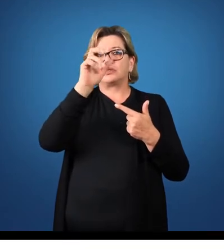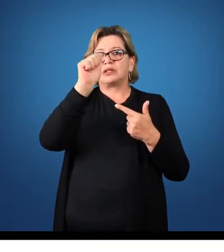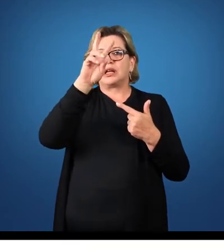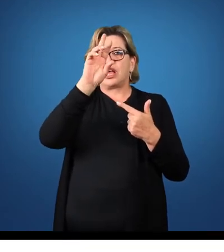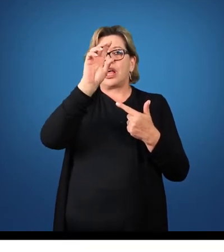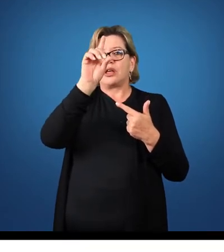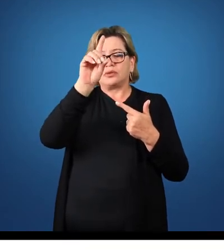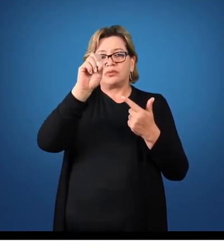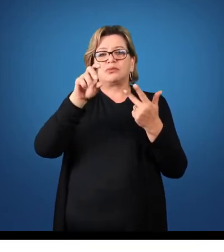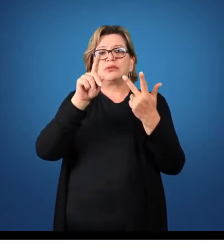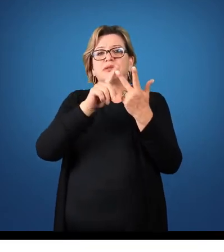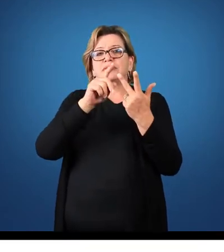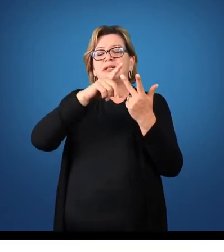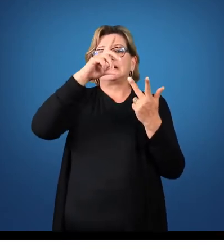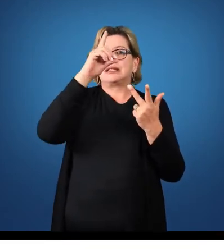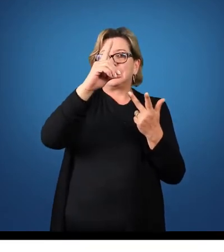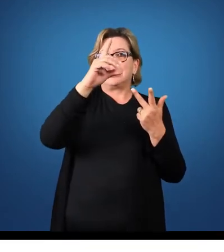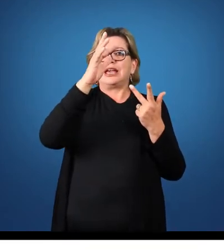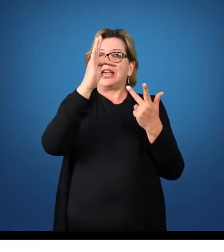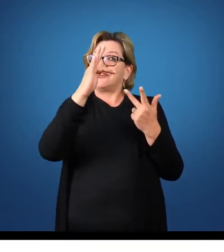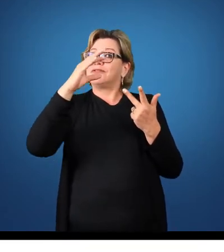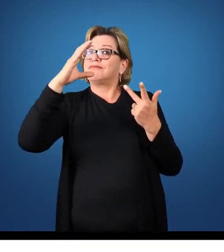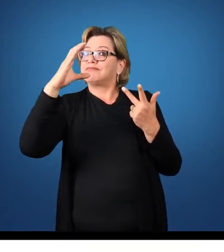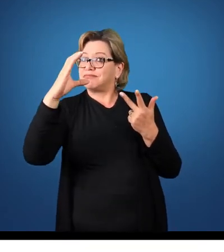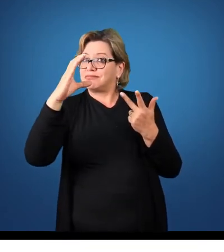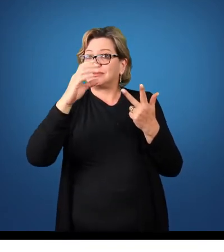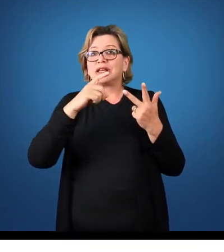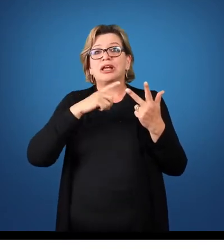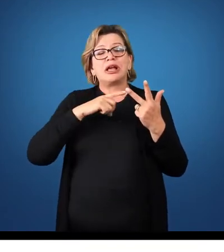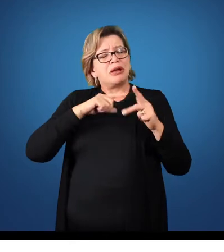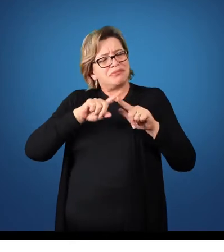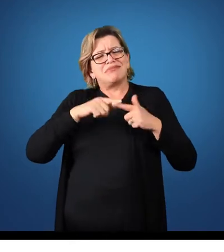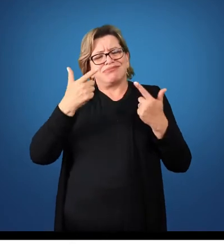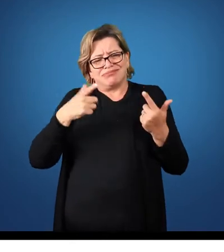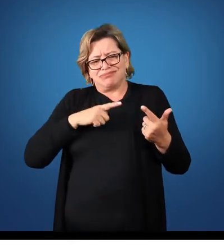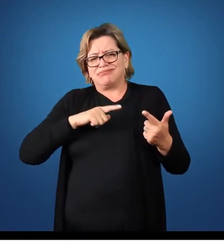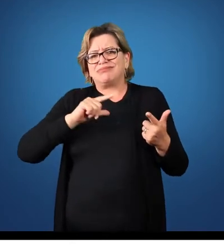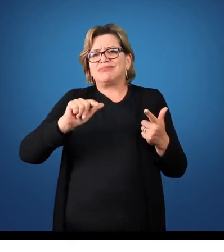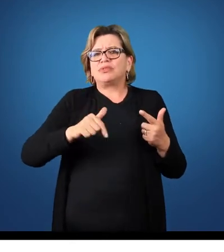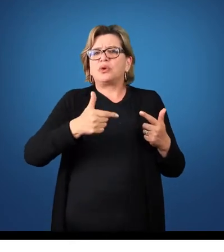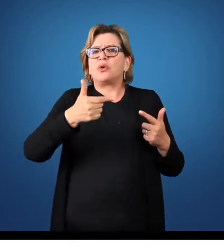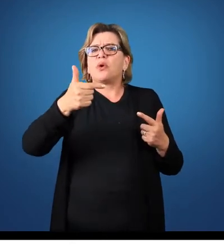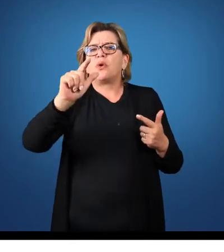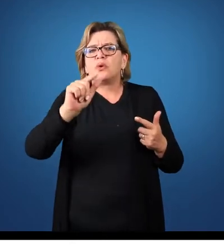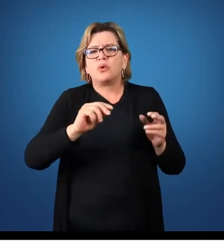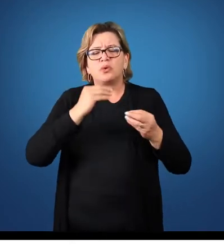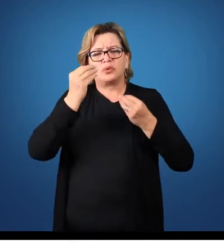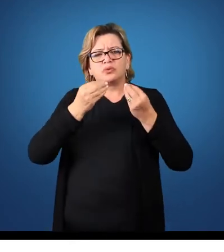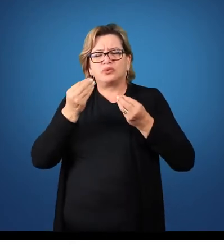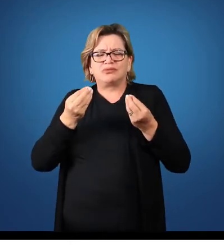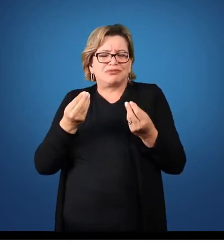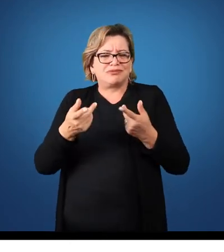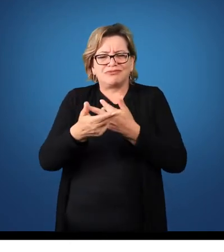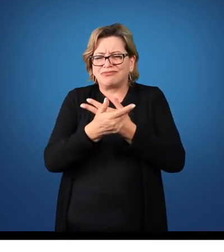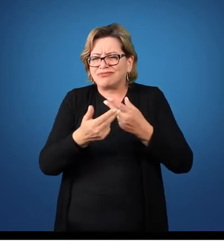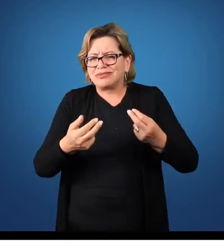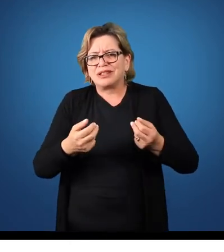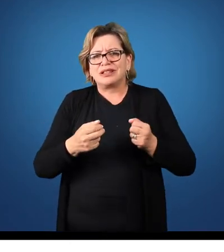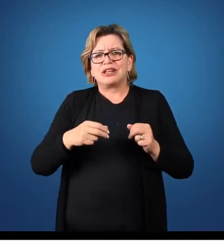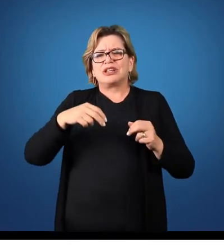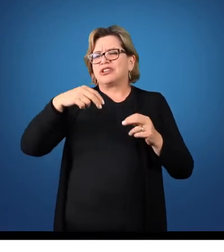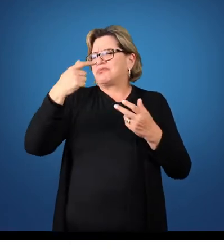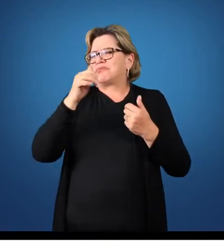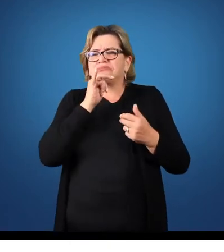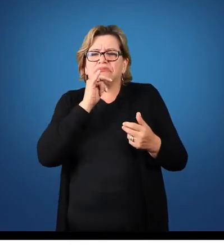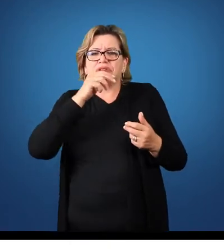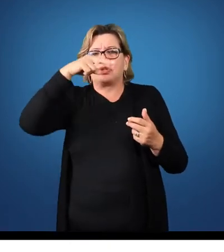demonstração dos fluxos de caixa. Mas nós temos também balanço social, demonstração do valor adicionado, notas